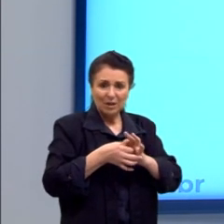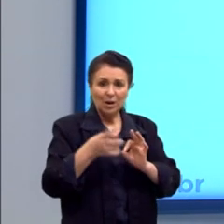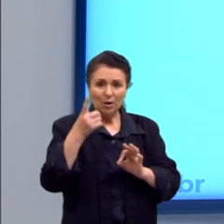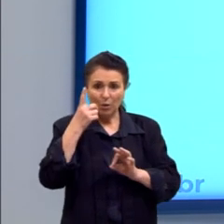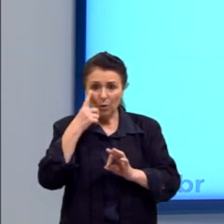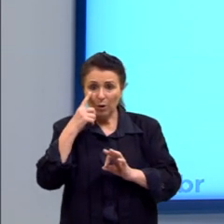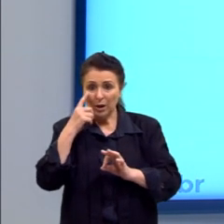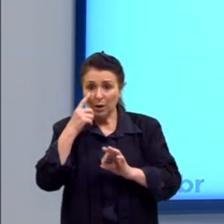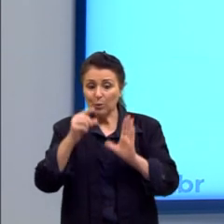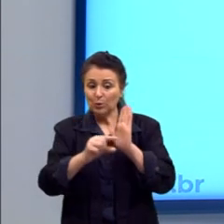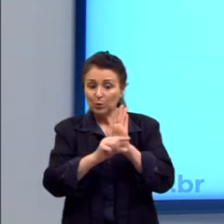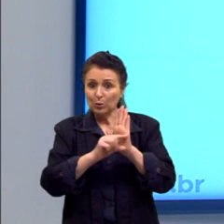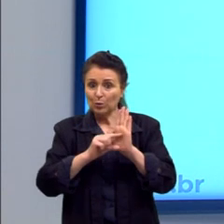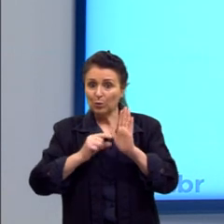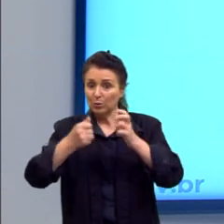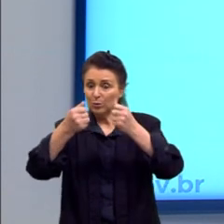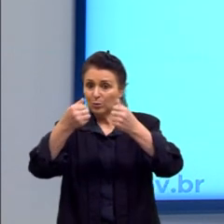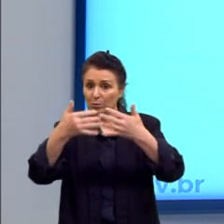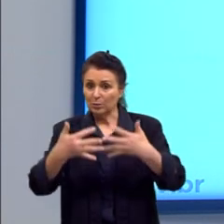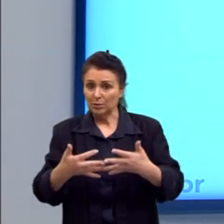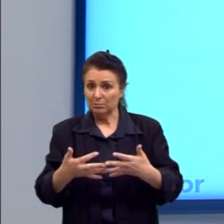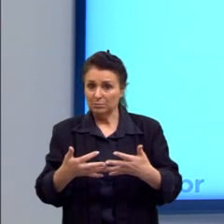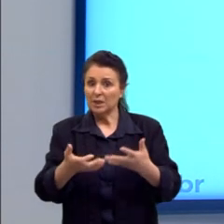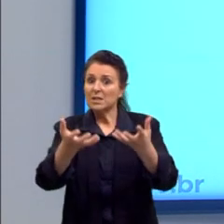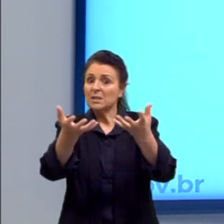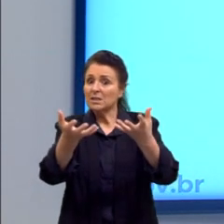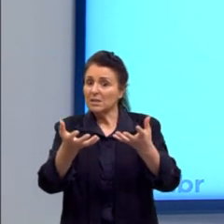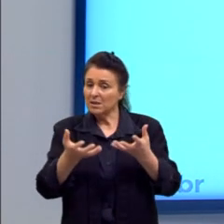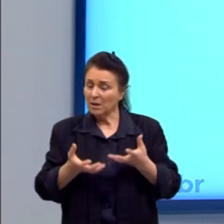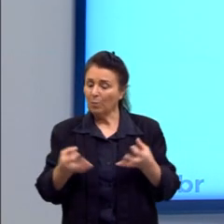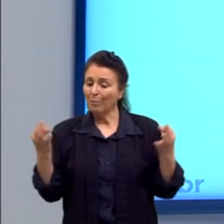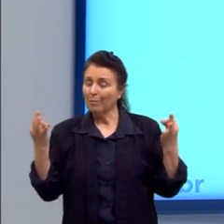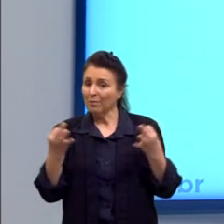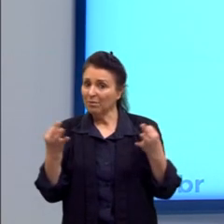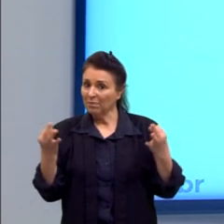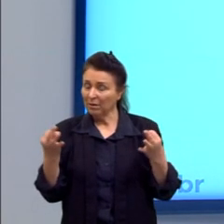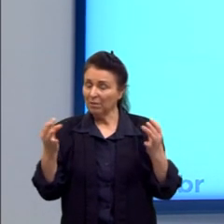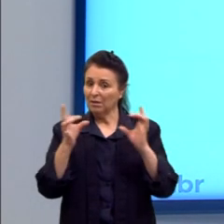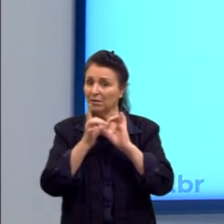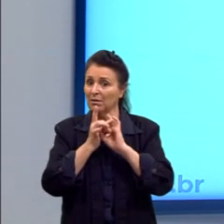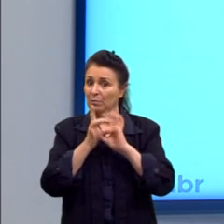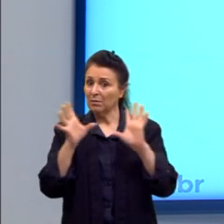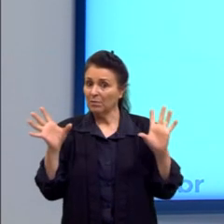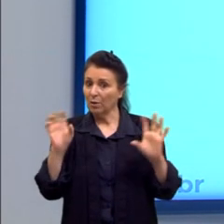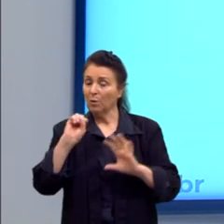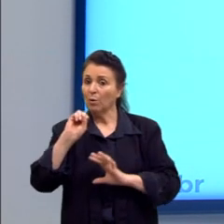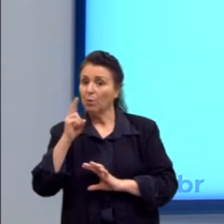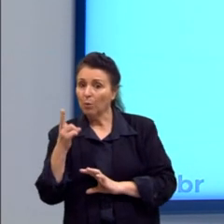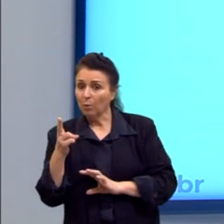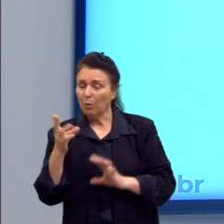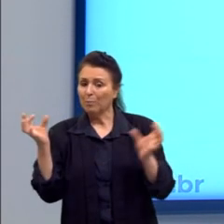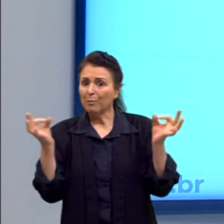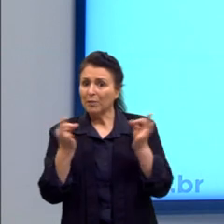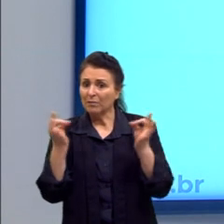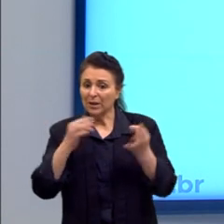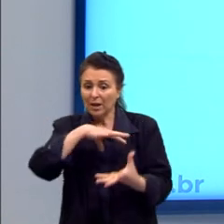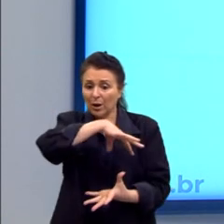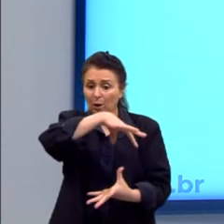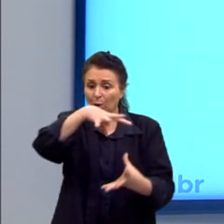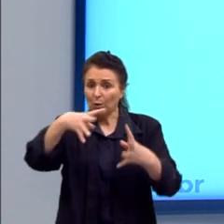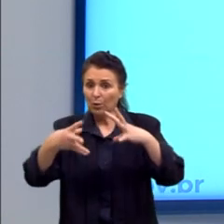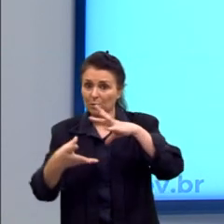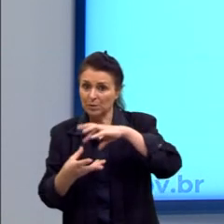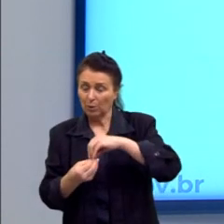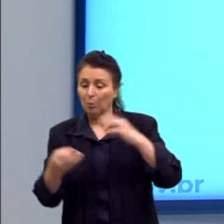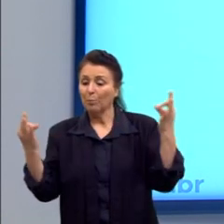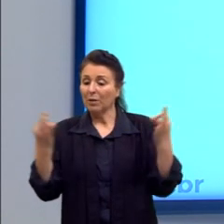Bauman vai trazer. Olha, se quisermos uma perfeita democracia, ou se quisermos ter perfeita globalização e